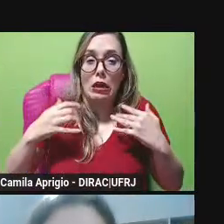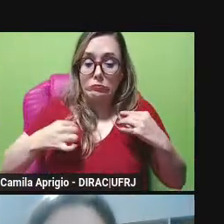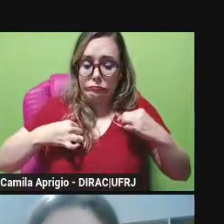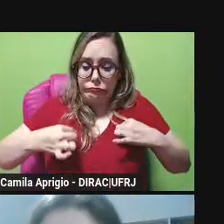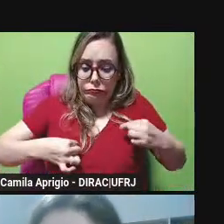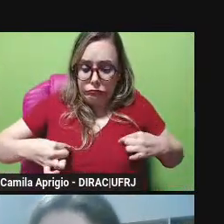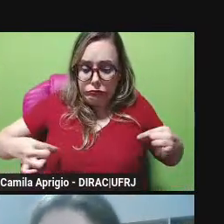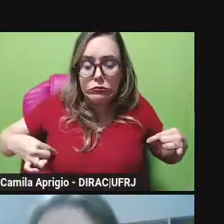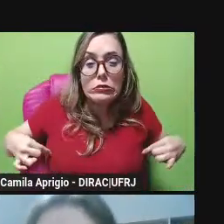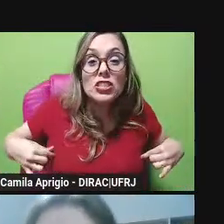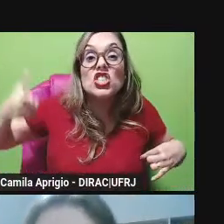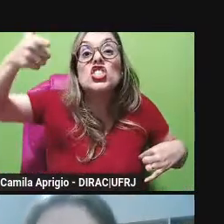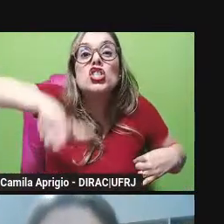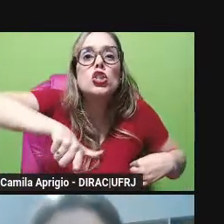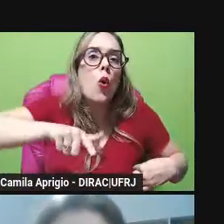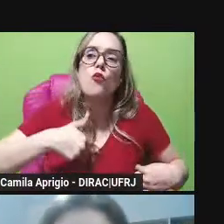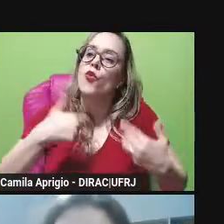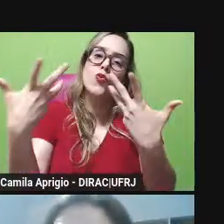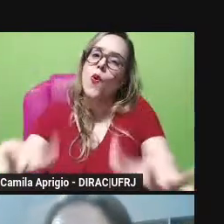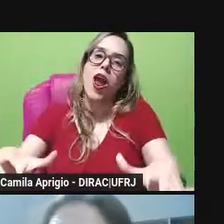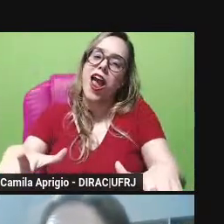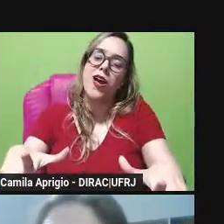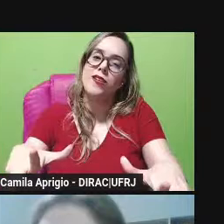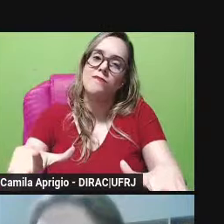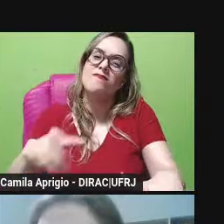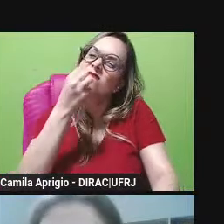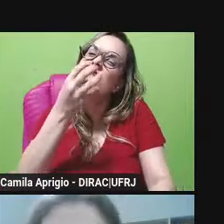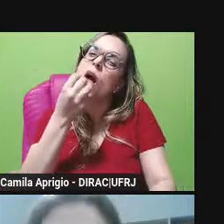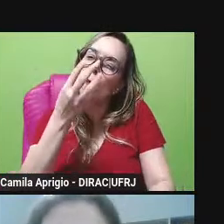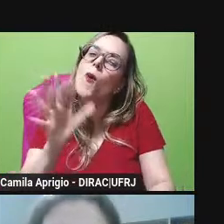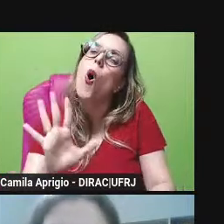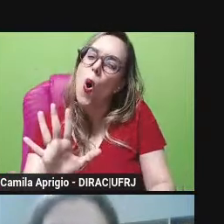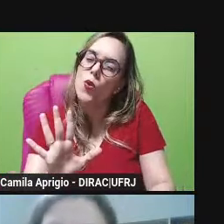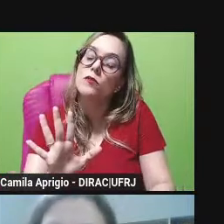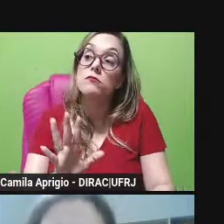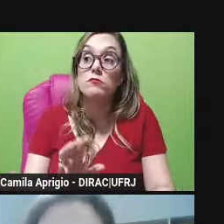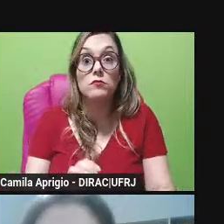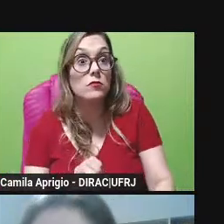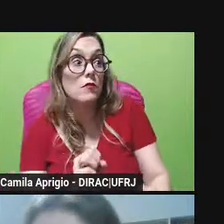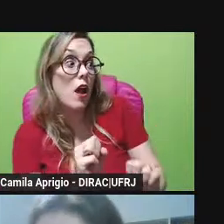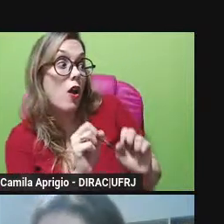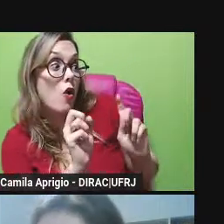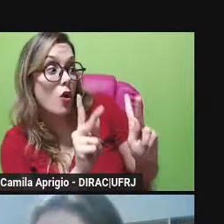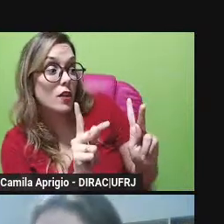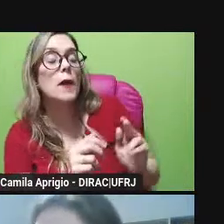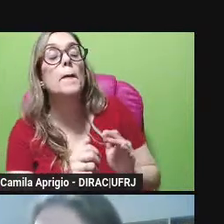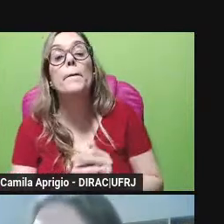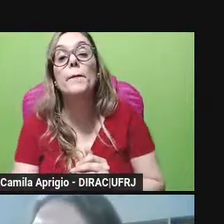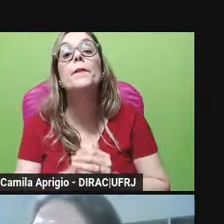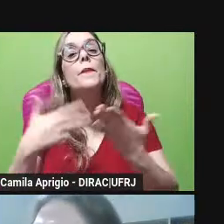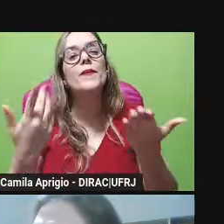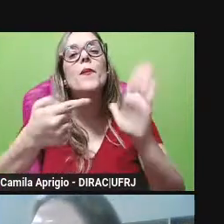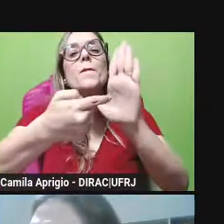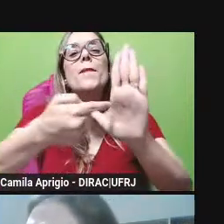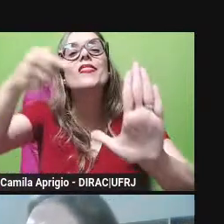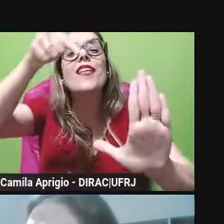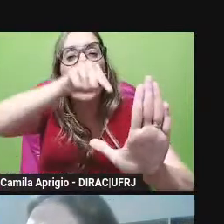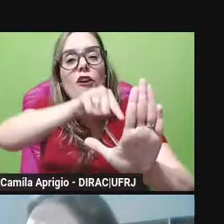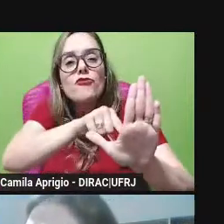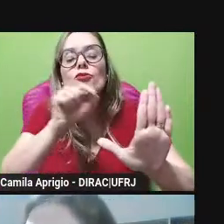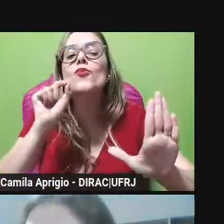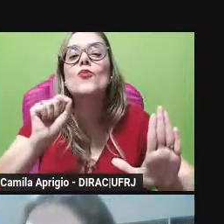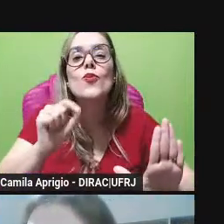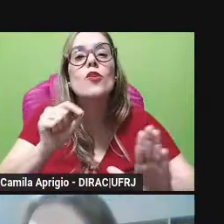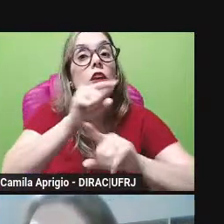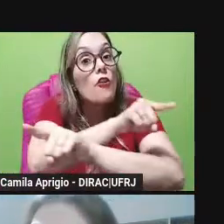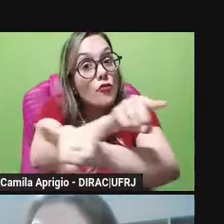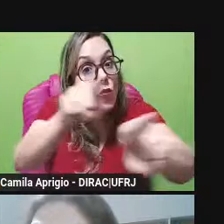então o seu discurso pois bem também a vocês homens de Samos esse demagogo